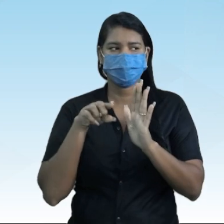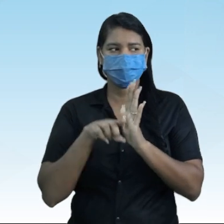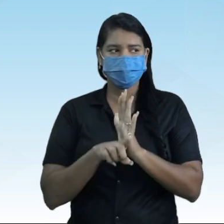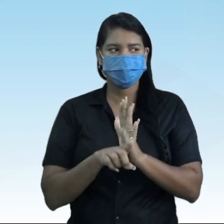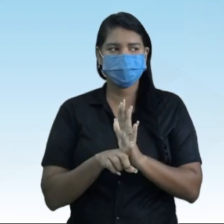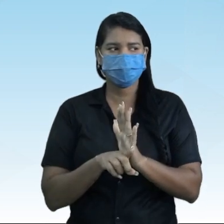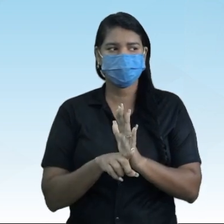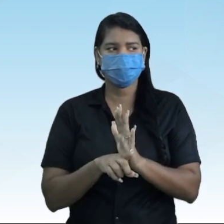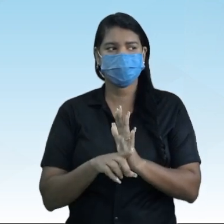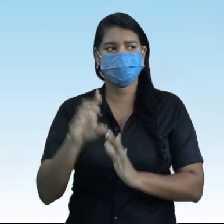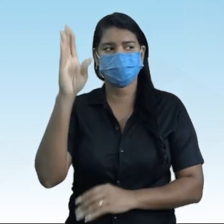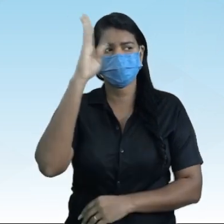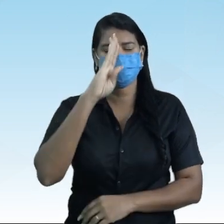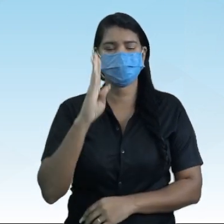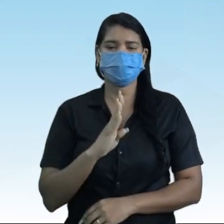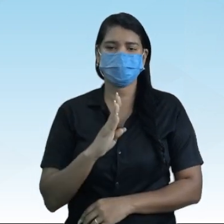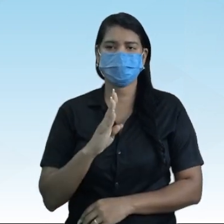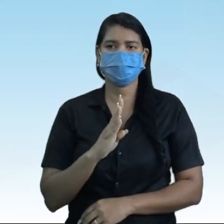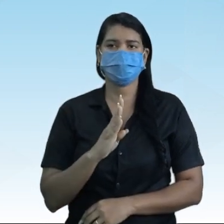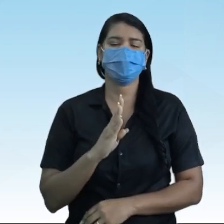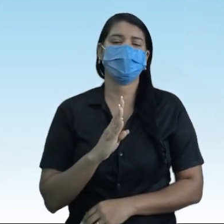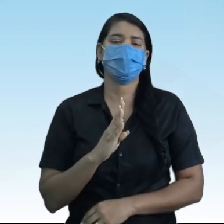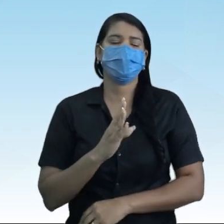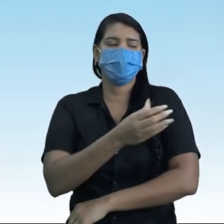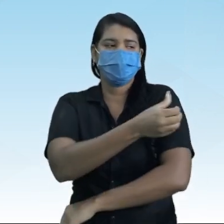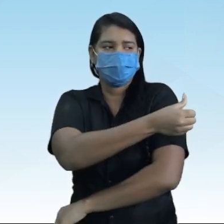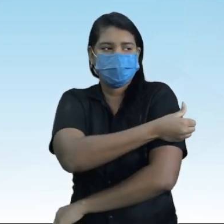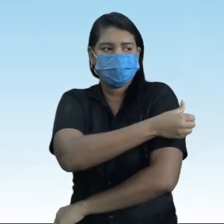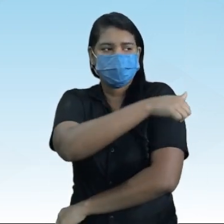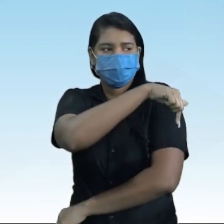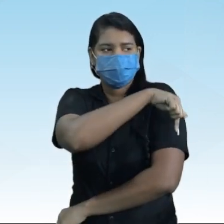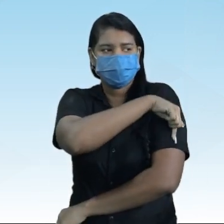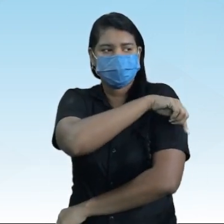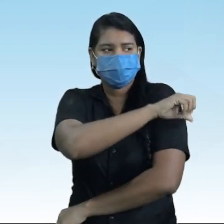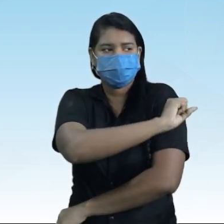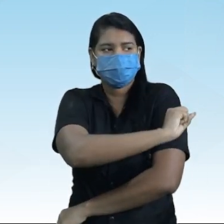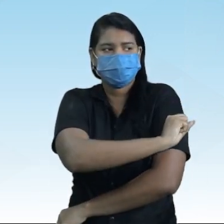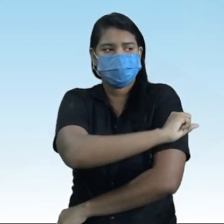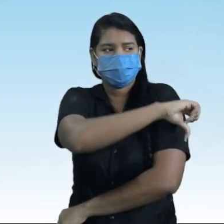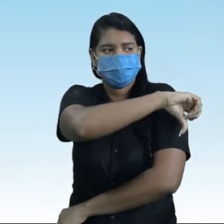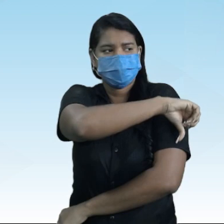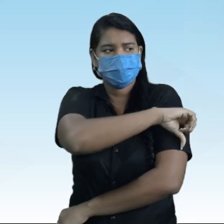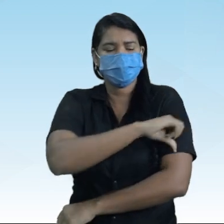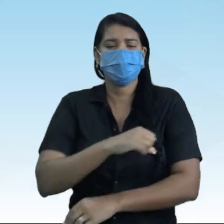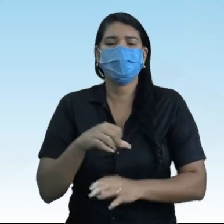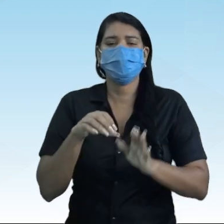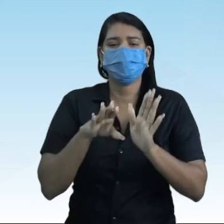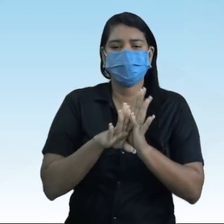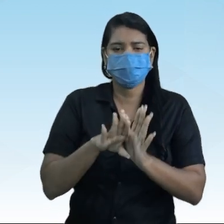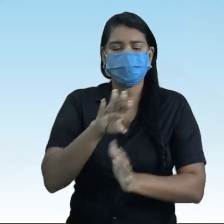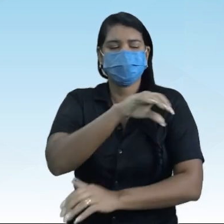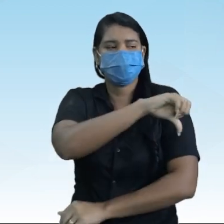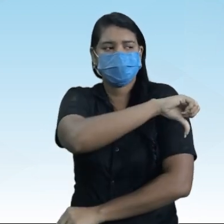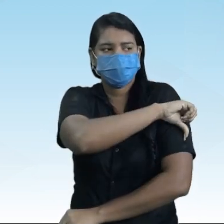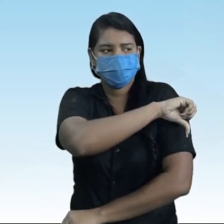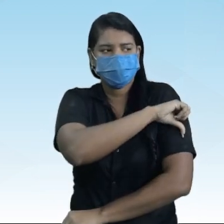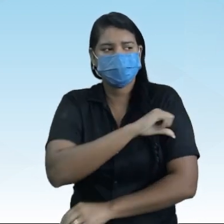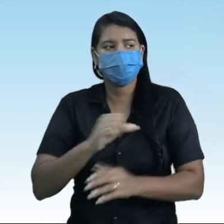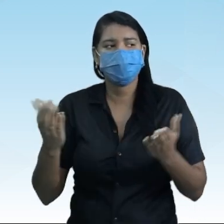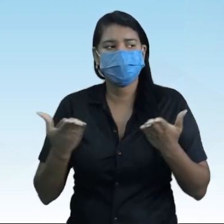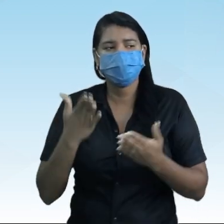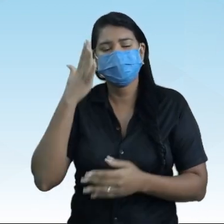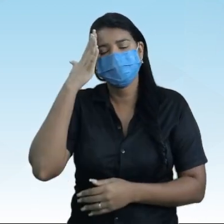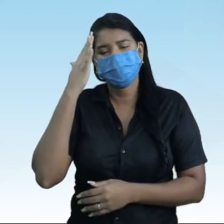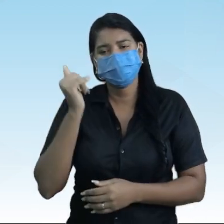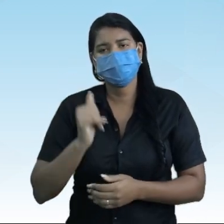prova Brasil, do sexto, você do sétimo, do oitavo, quando o menino chegar no ano, quando